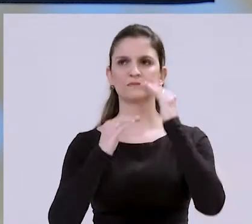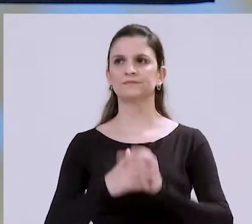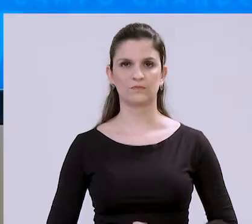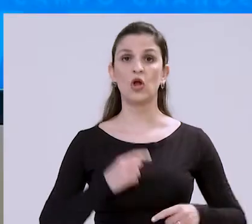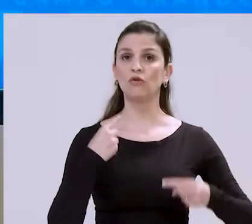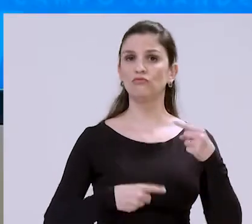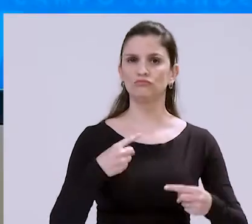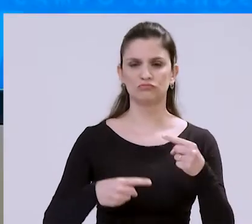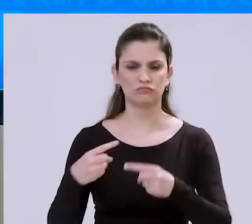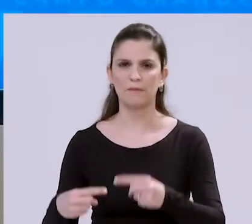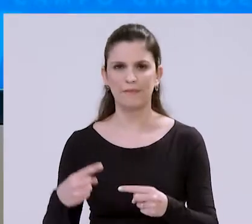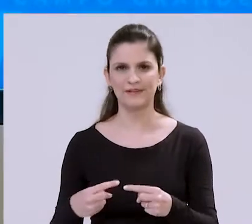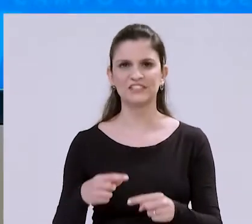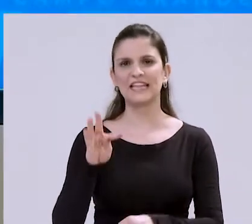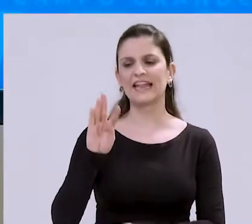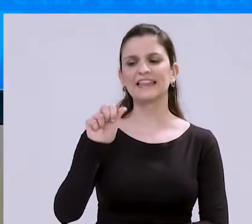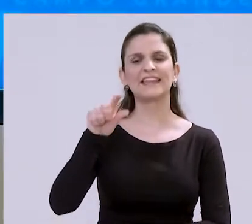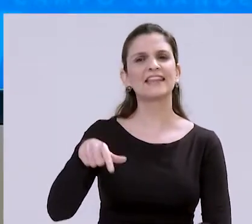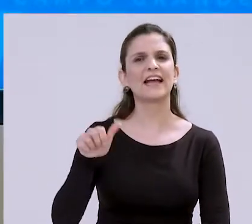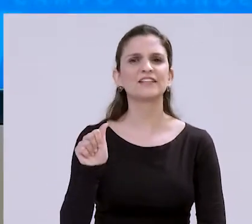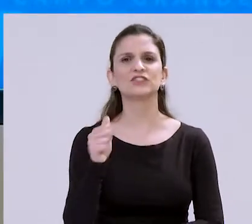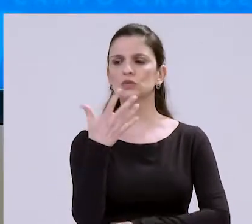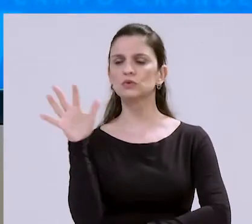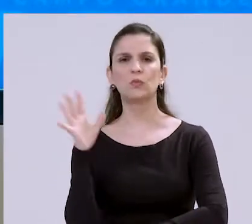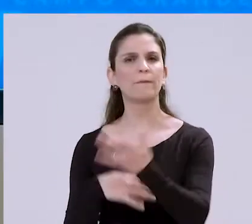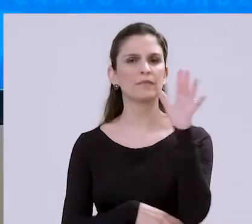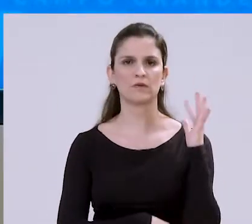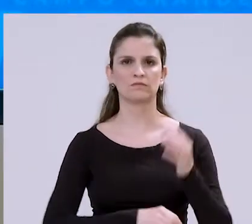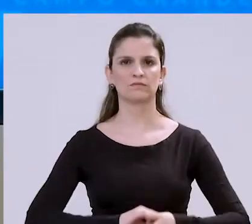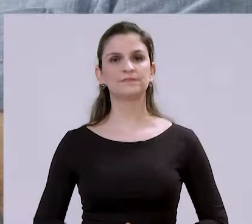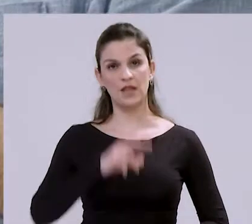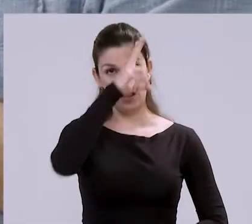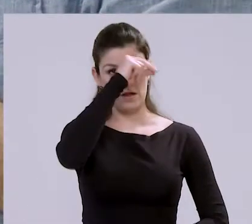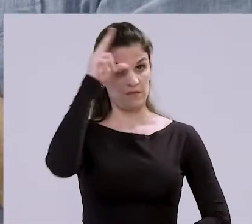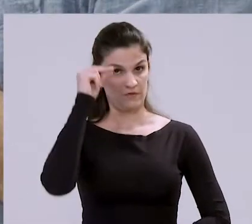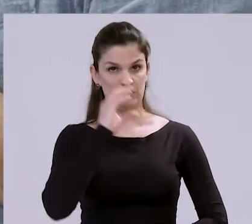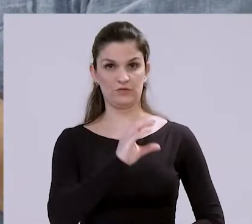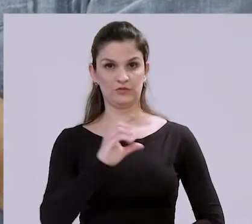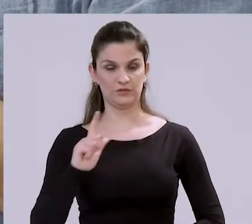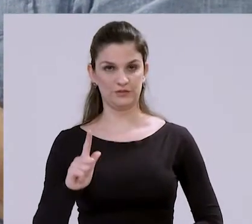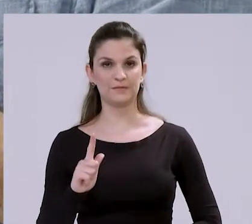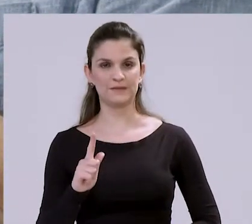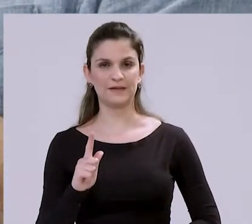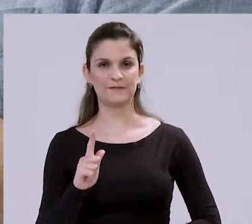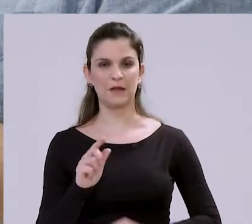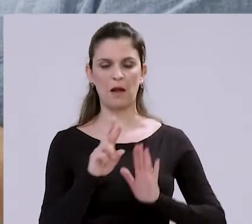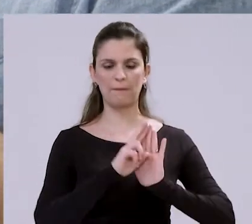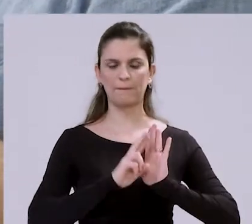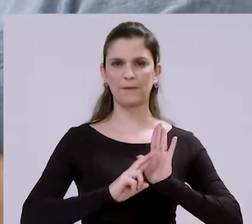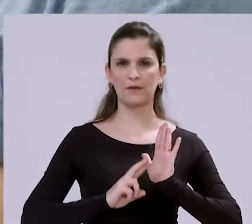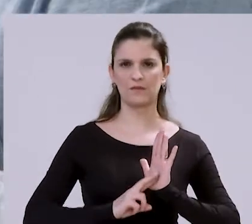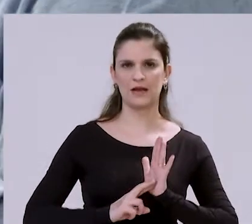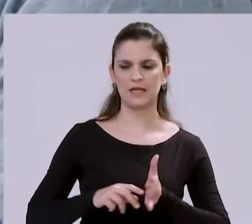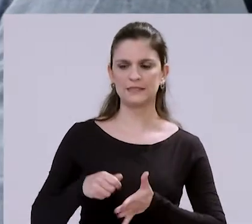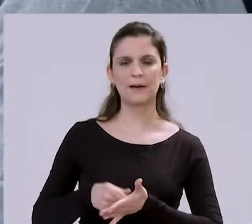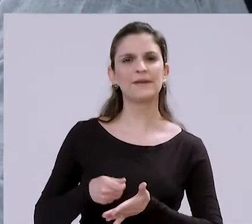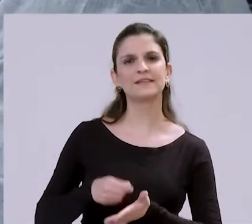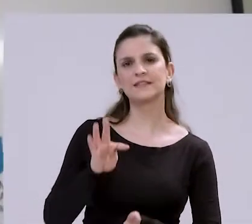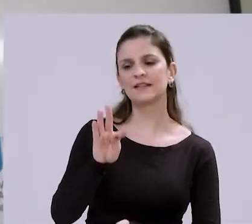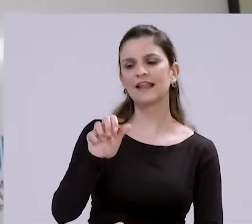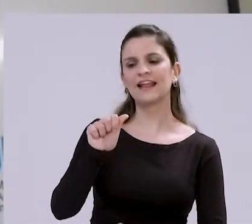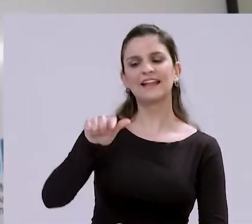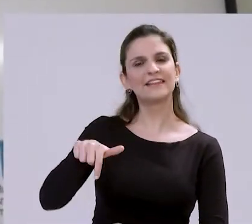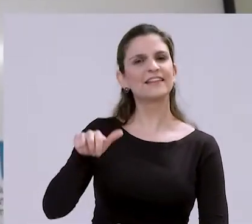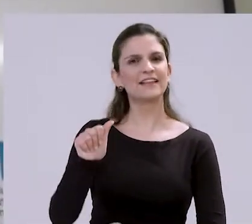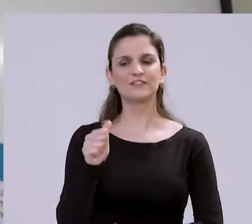Ambiental. O debate foi sobre a taxa de relevância ambiental. A Prefeitura de Campo Grande quer regulamentar a aplicação